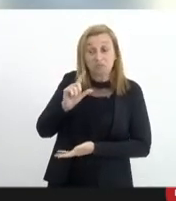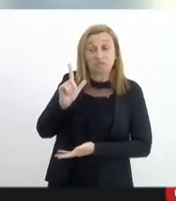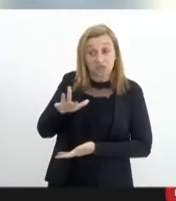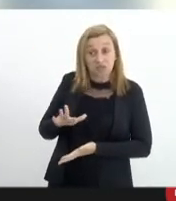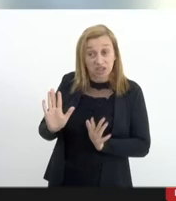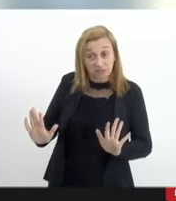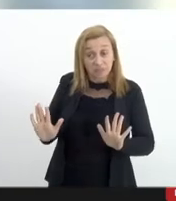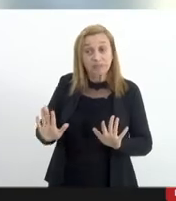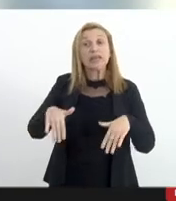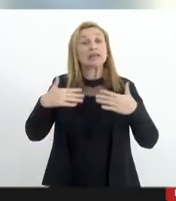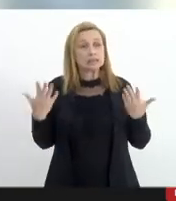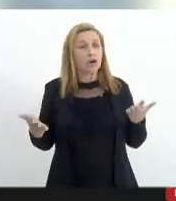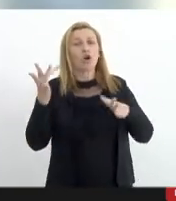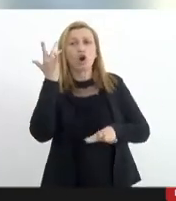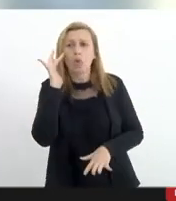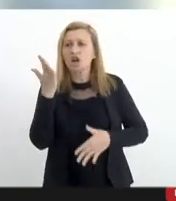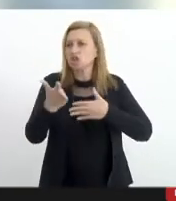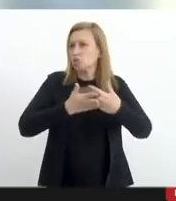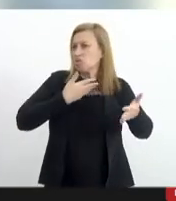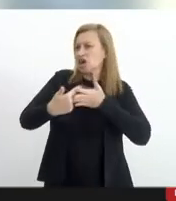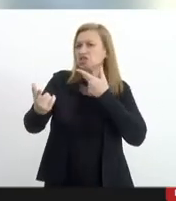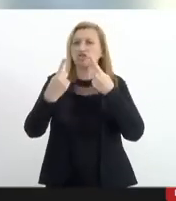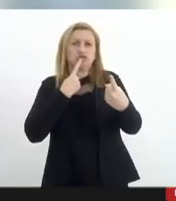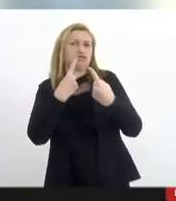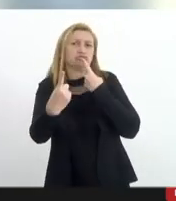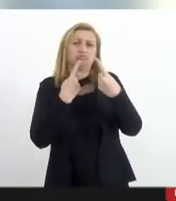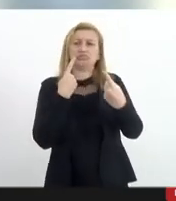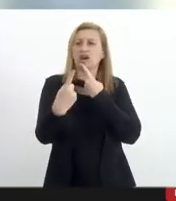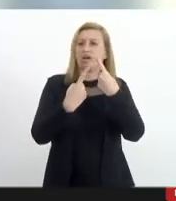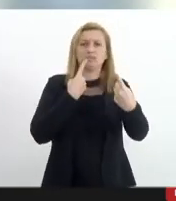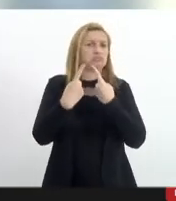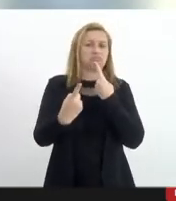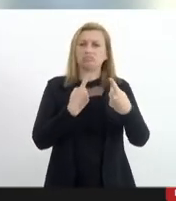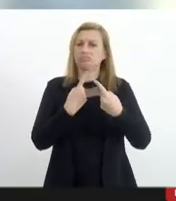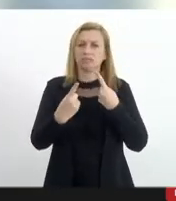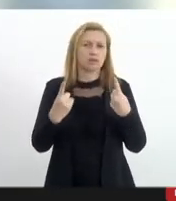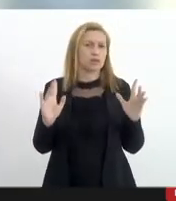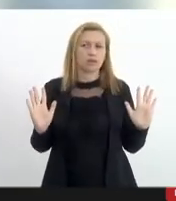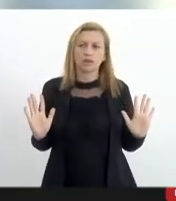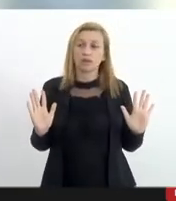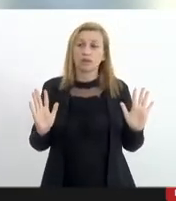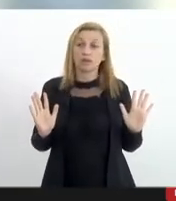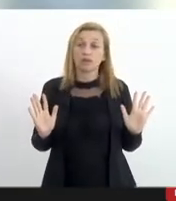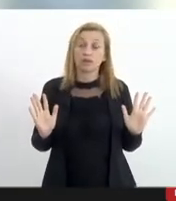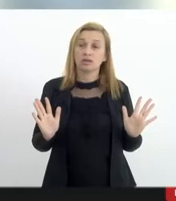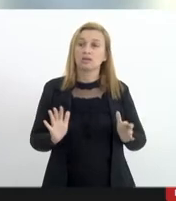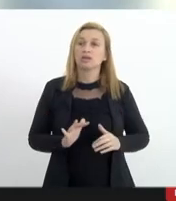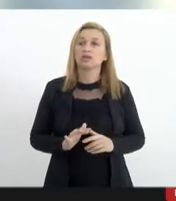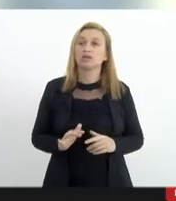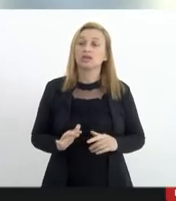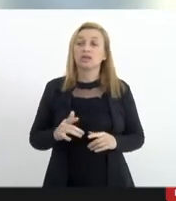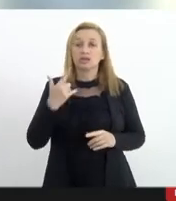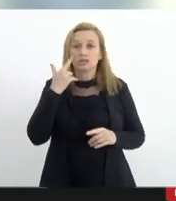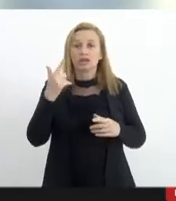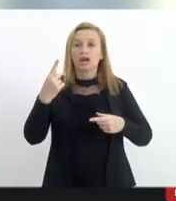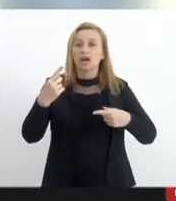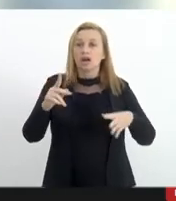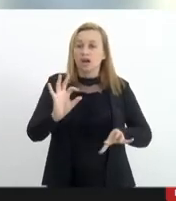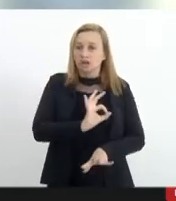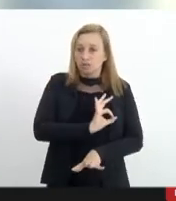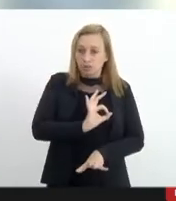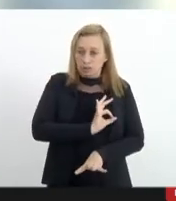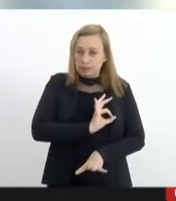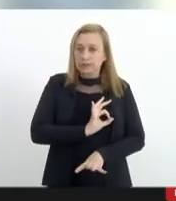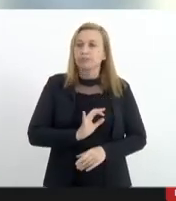então eu acho que qualquer discussão que vilanize as polícias ela acaba por ser